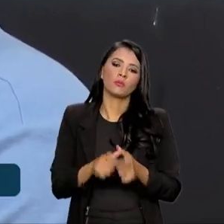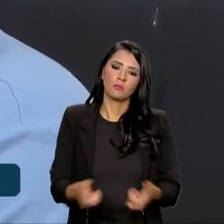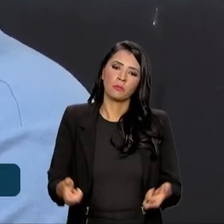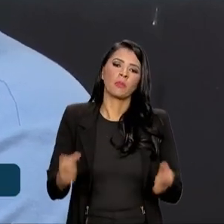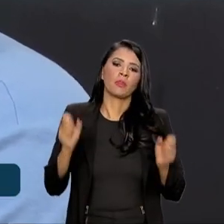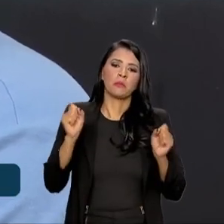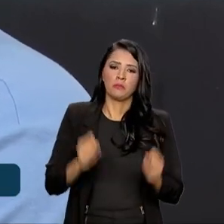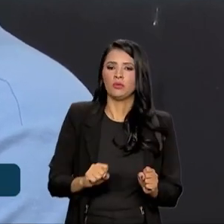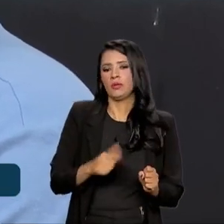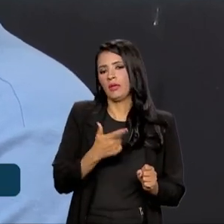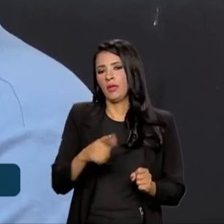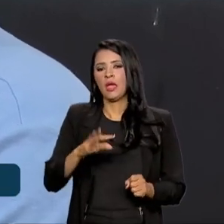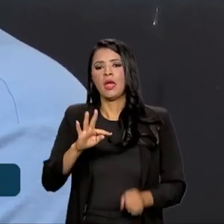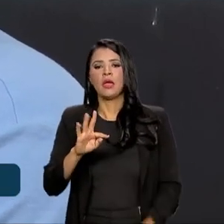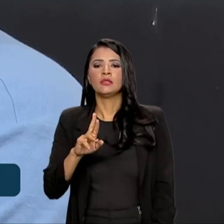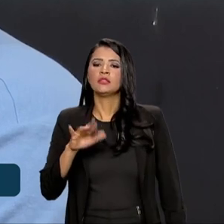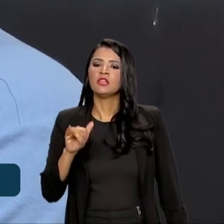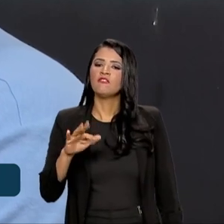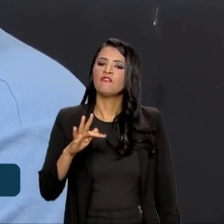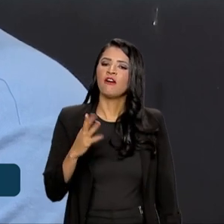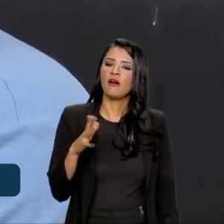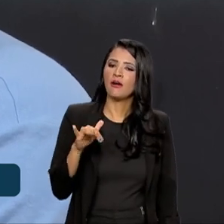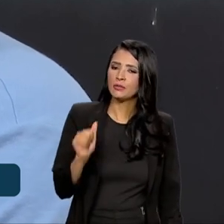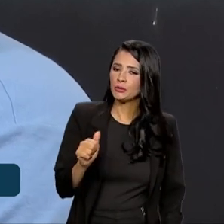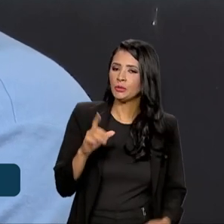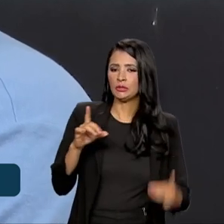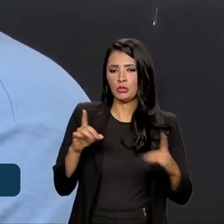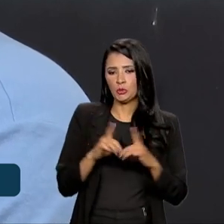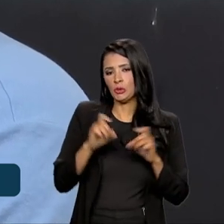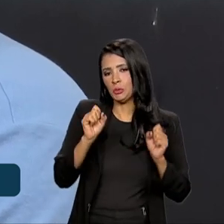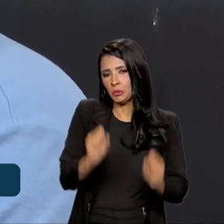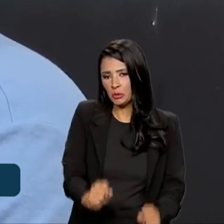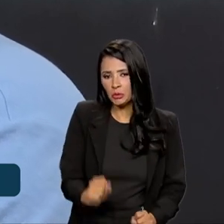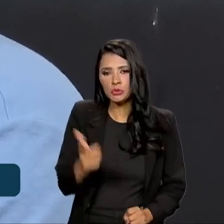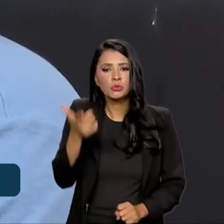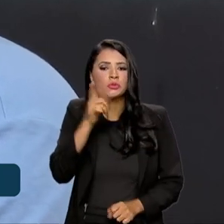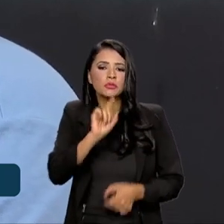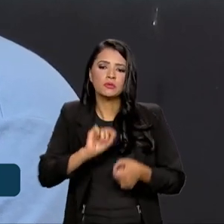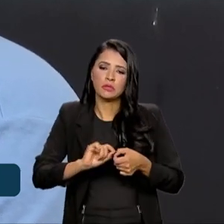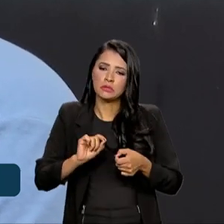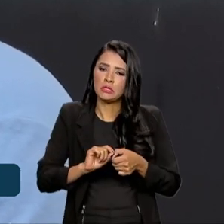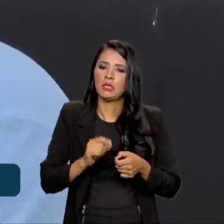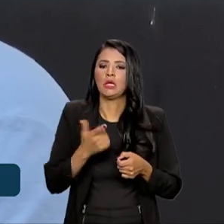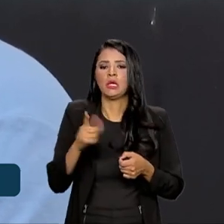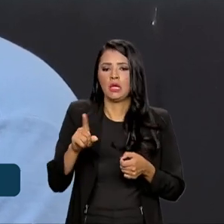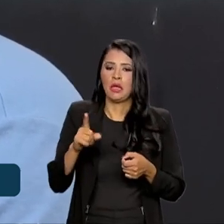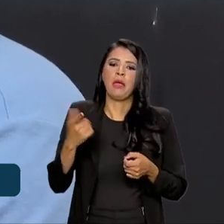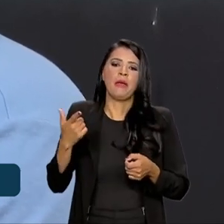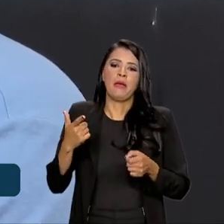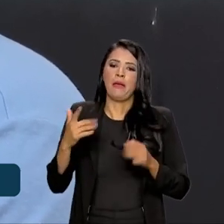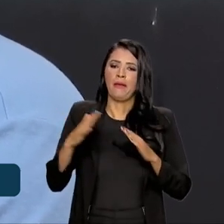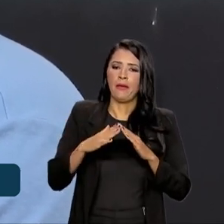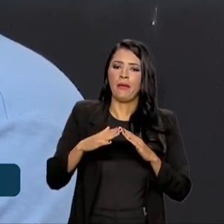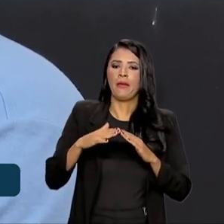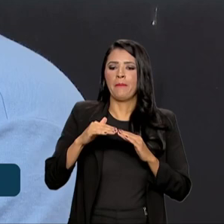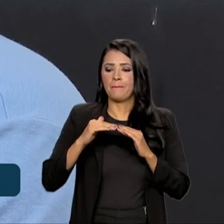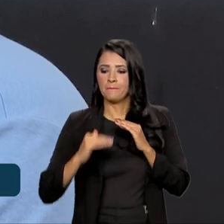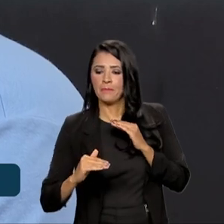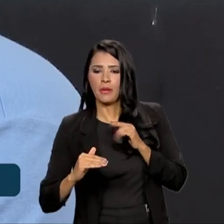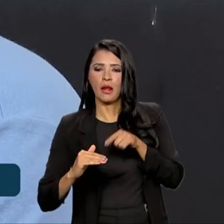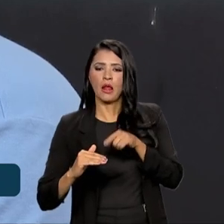passar para bifásico, por exemplo, o atendimento, conseguir fazer, colocar placas solares e